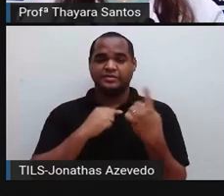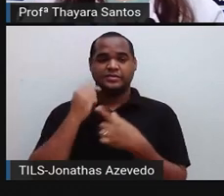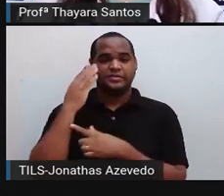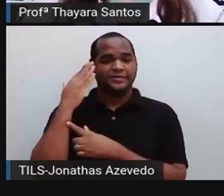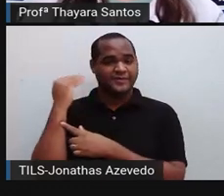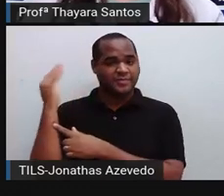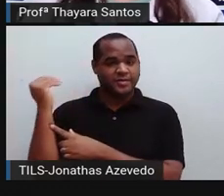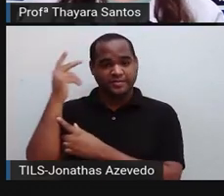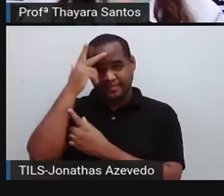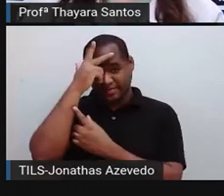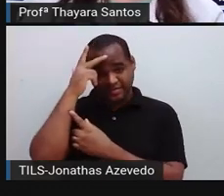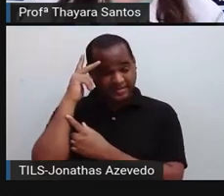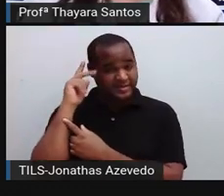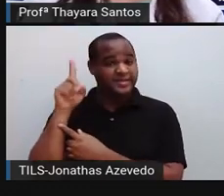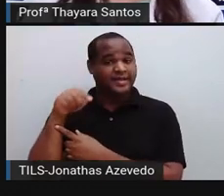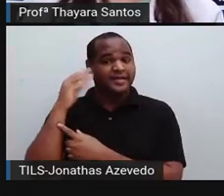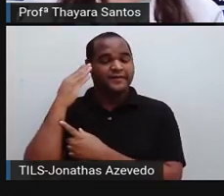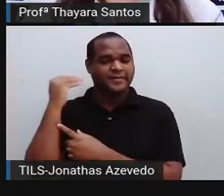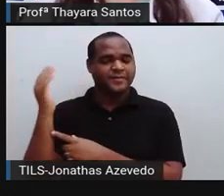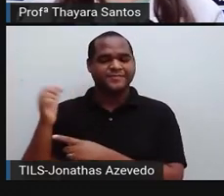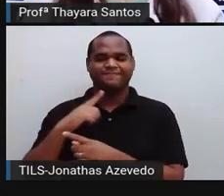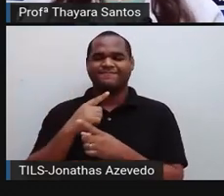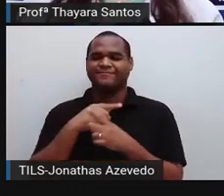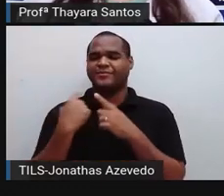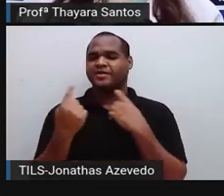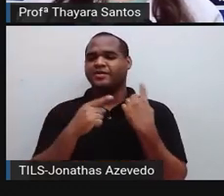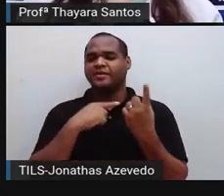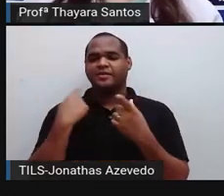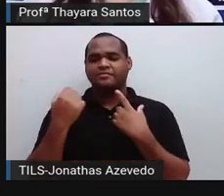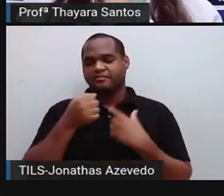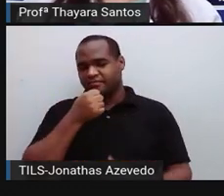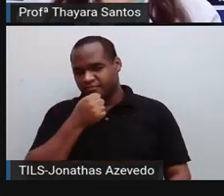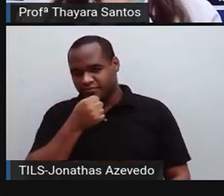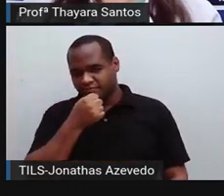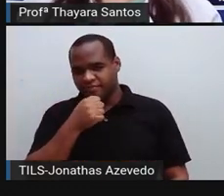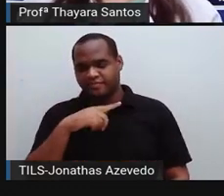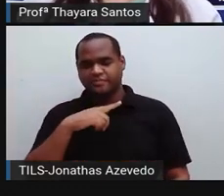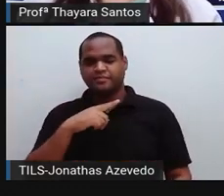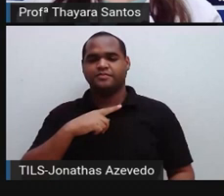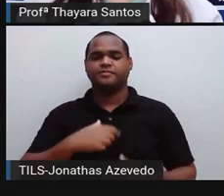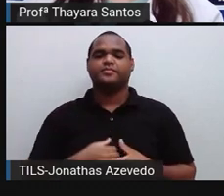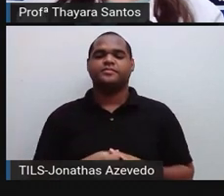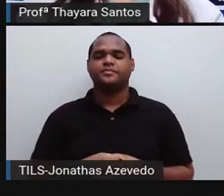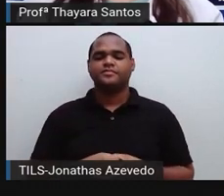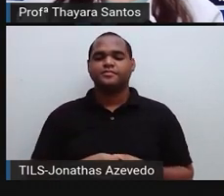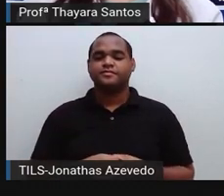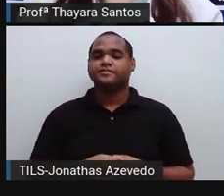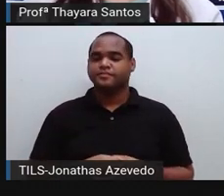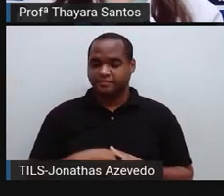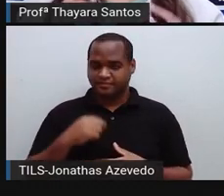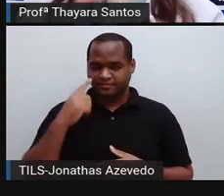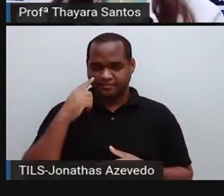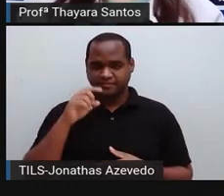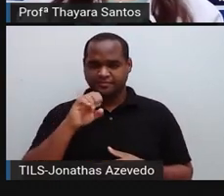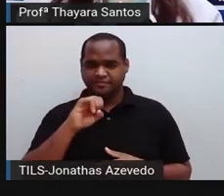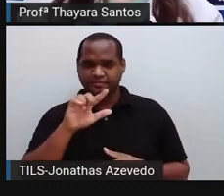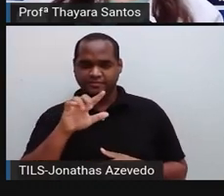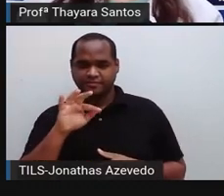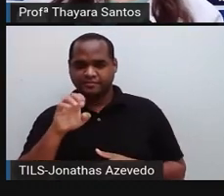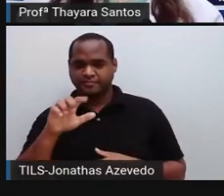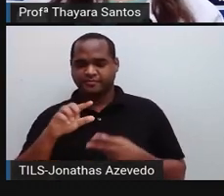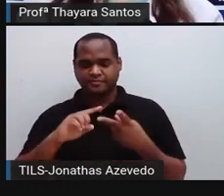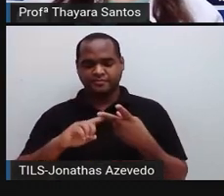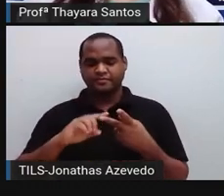acabaram morrendo por causa da tuberculose. E essas três que eu deixei embaixo aí pra vocês, a sífilis, a clamídia e a